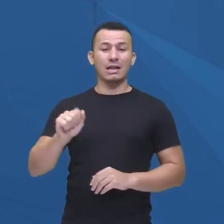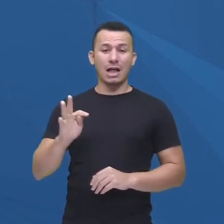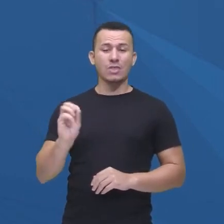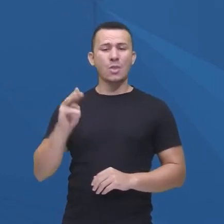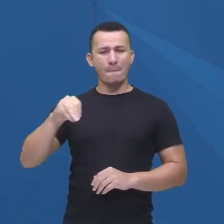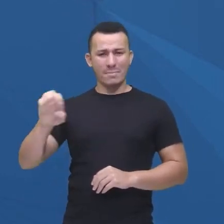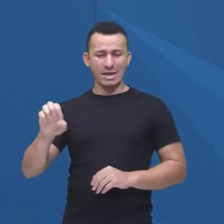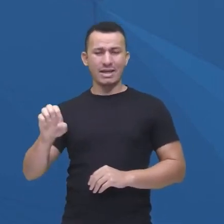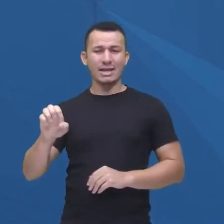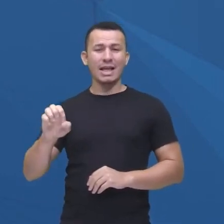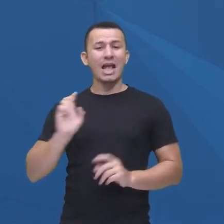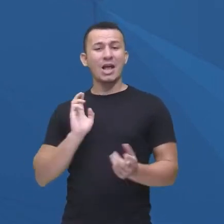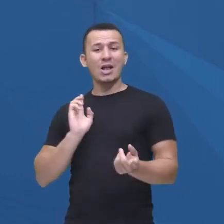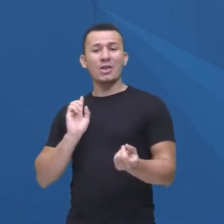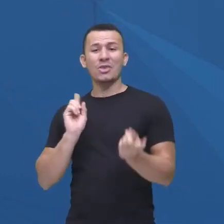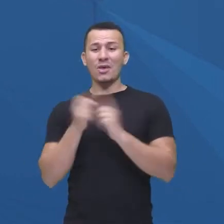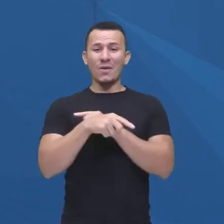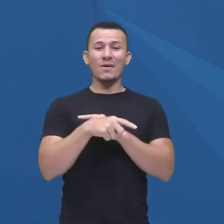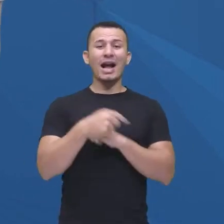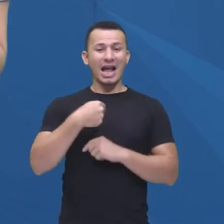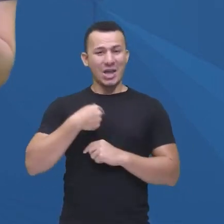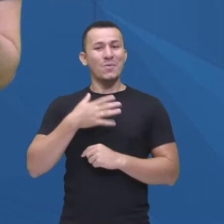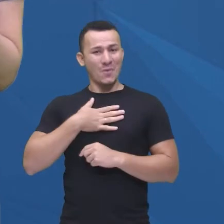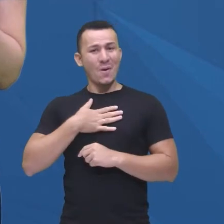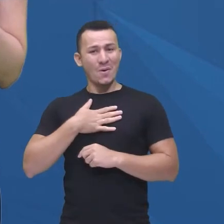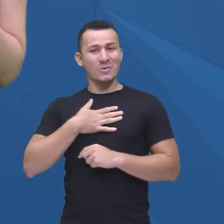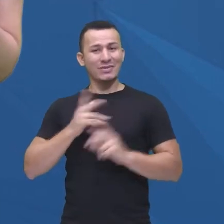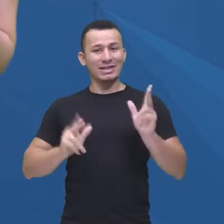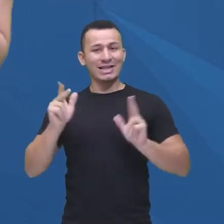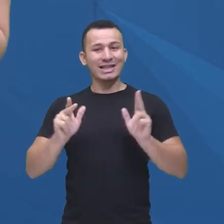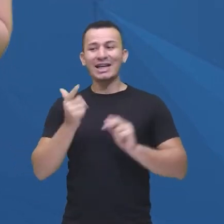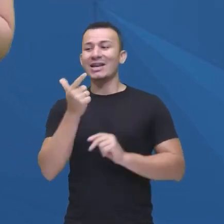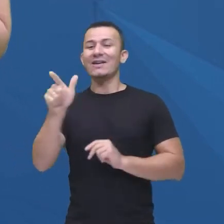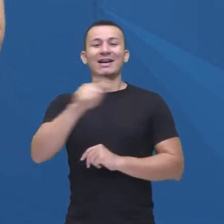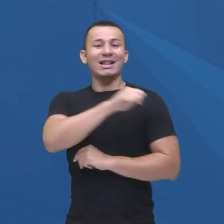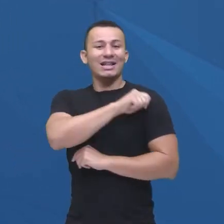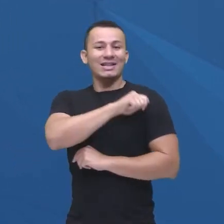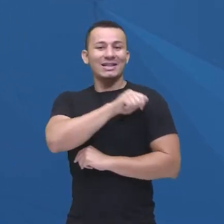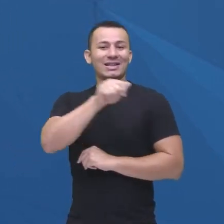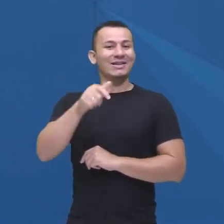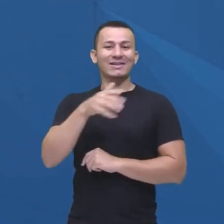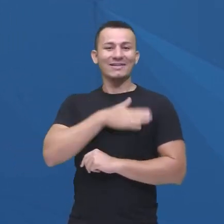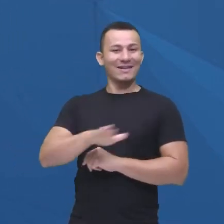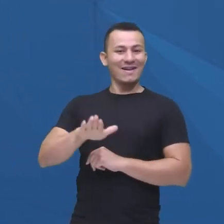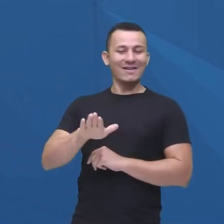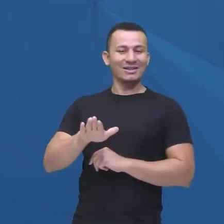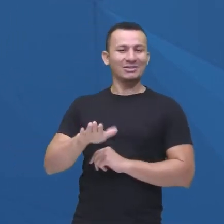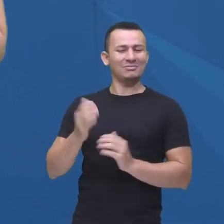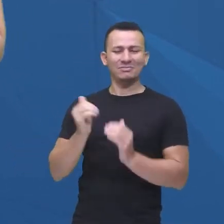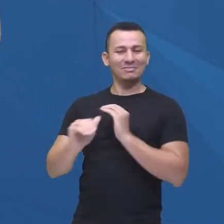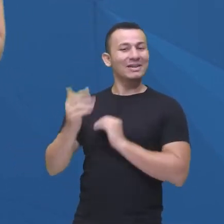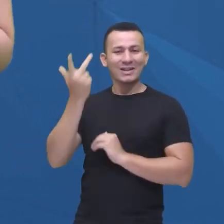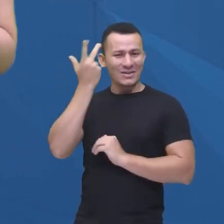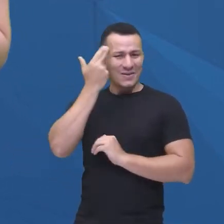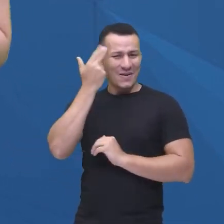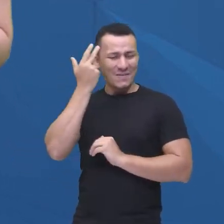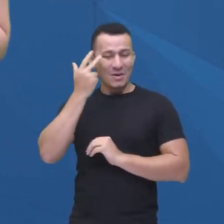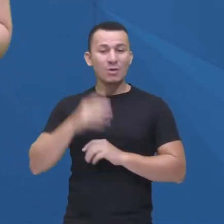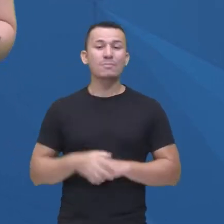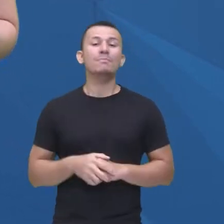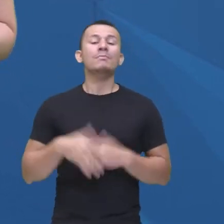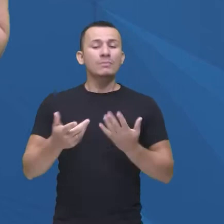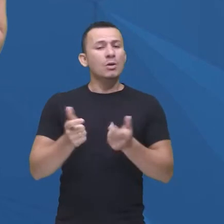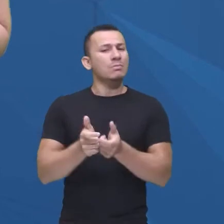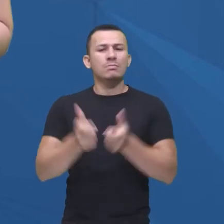É o contrário e tá tudo certo e tá tudo bem. Mas a maioria gosta de muitos e realmente é difícil